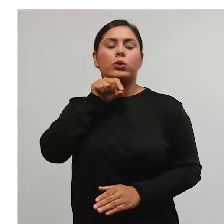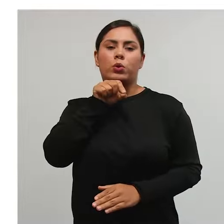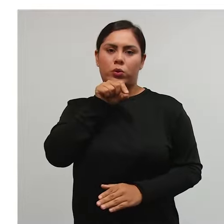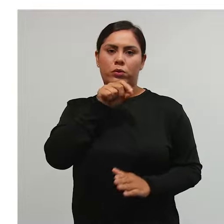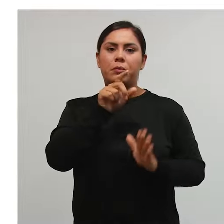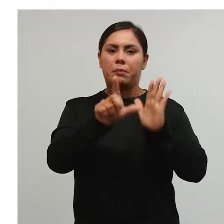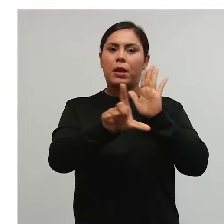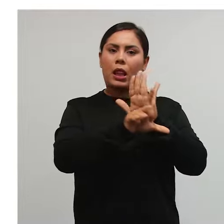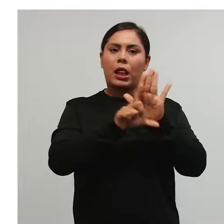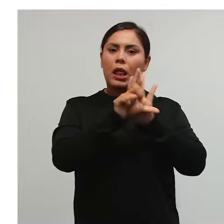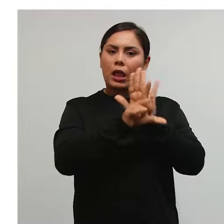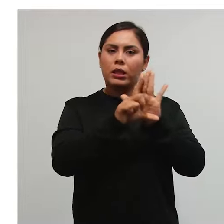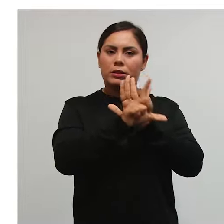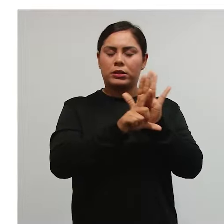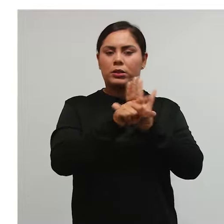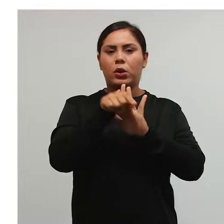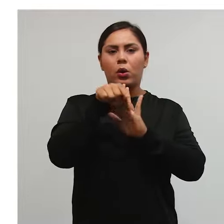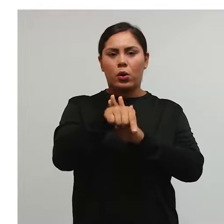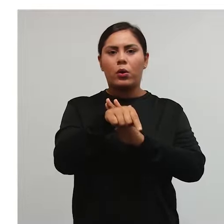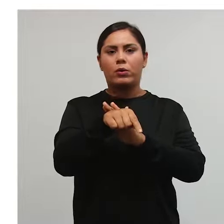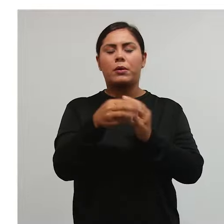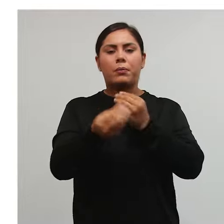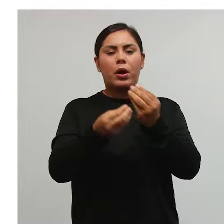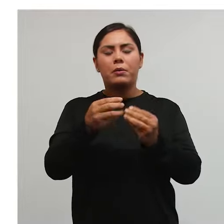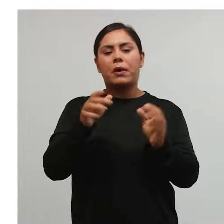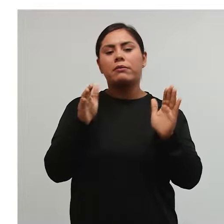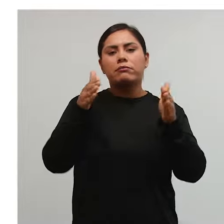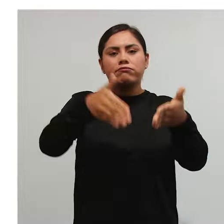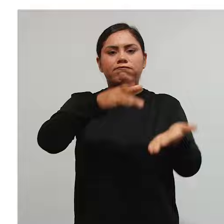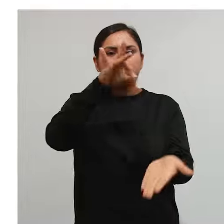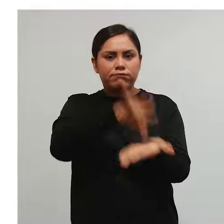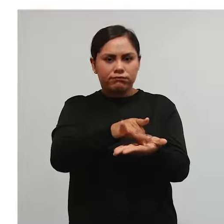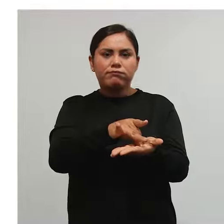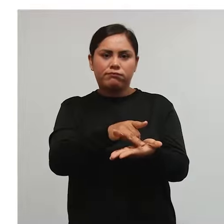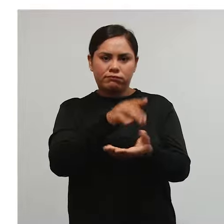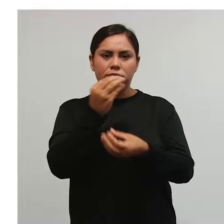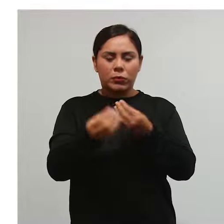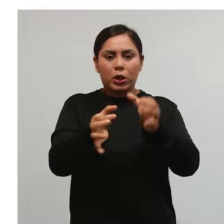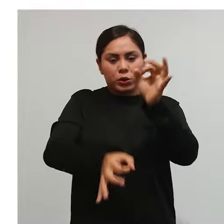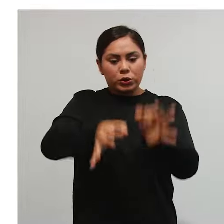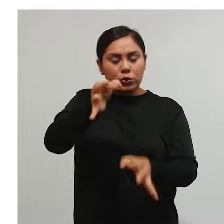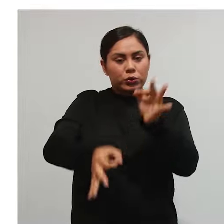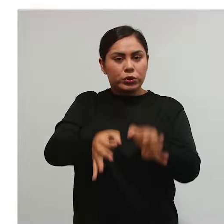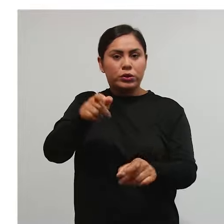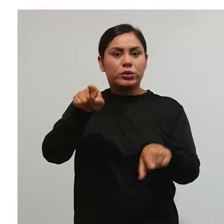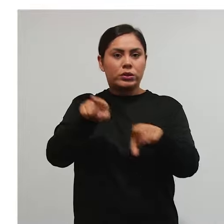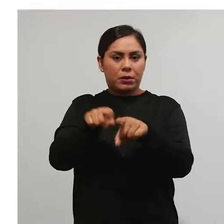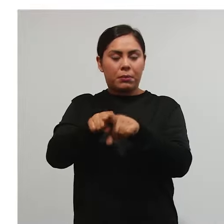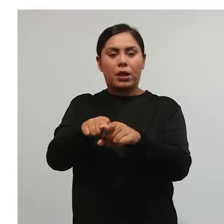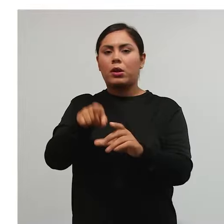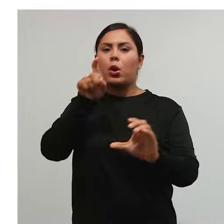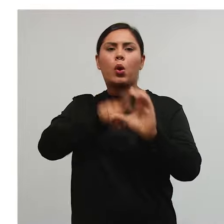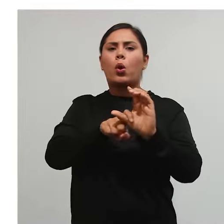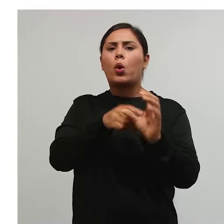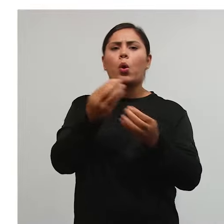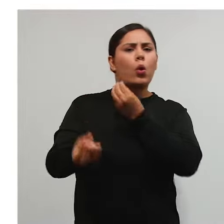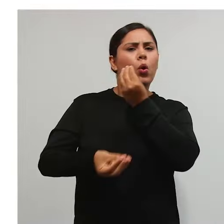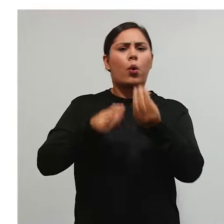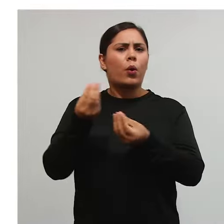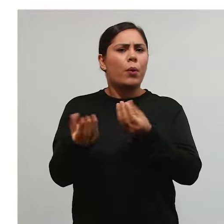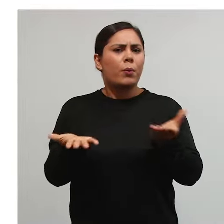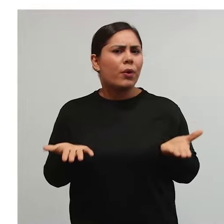legislador em que um fato da vida real vai dar em seja ao fenômeno jurídico tributário. Nossa, como assim,